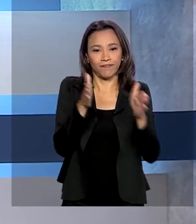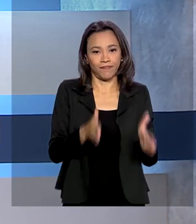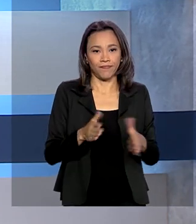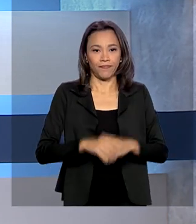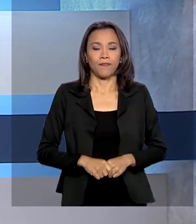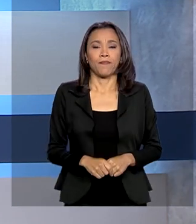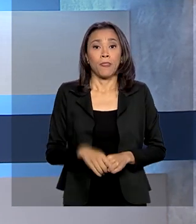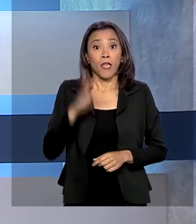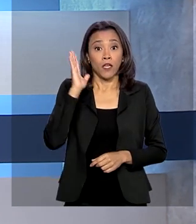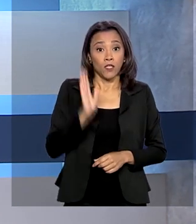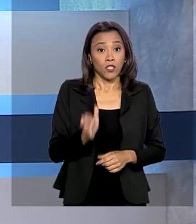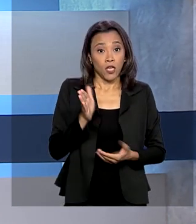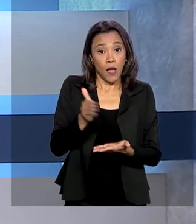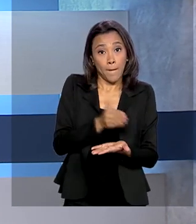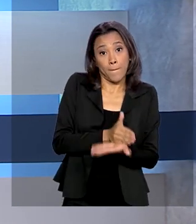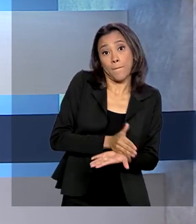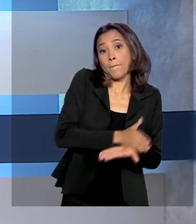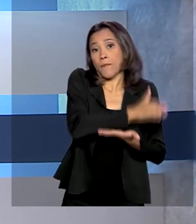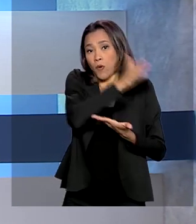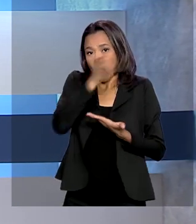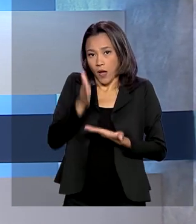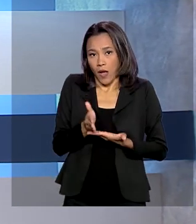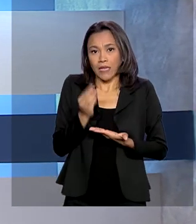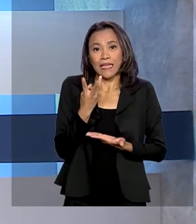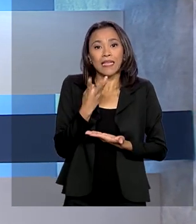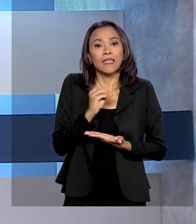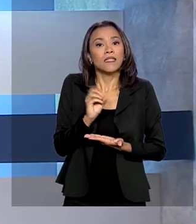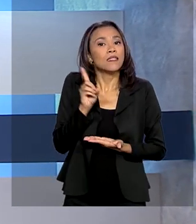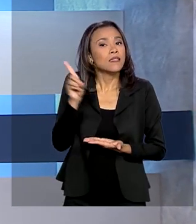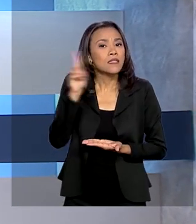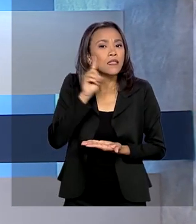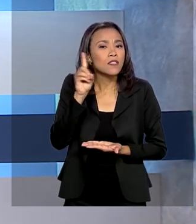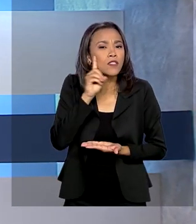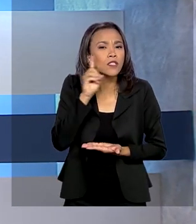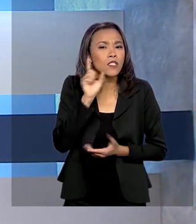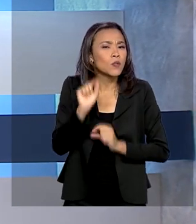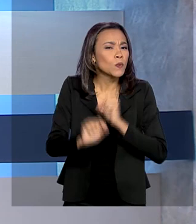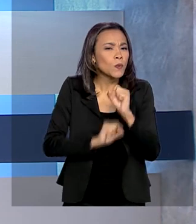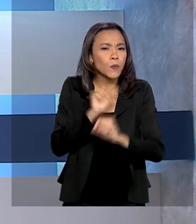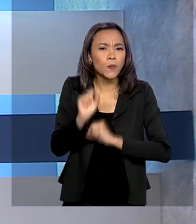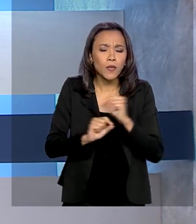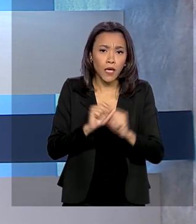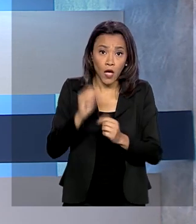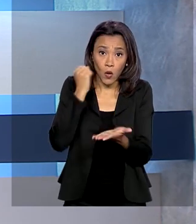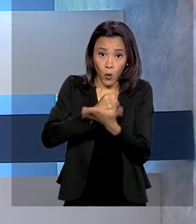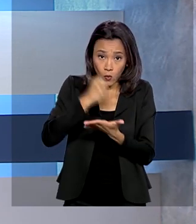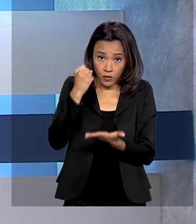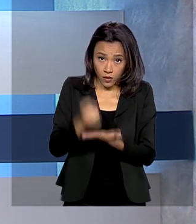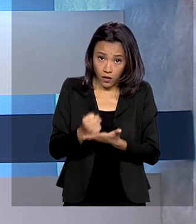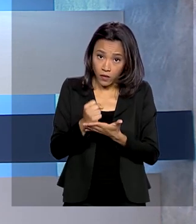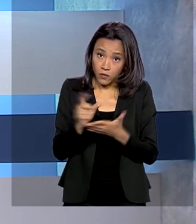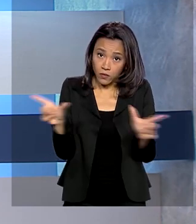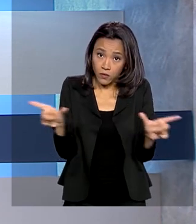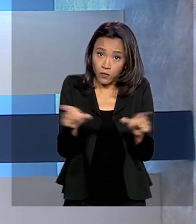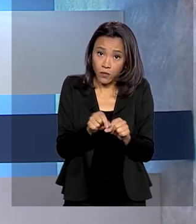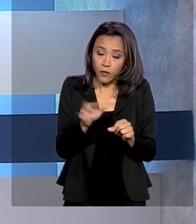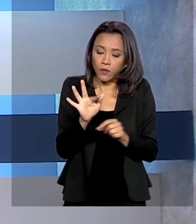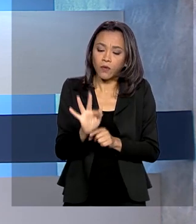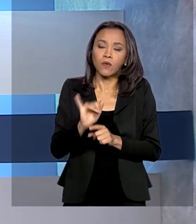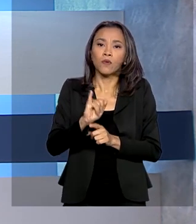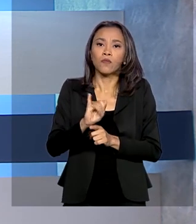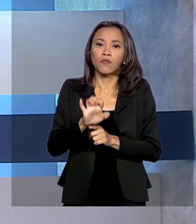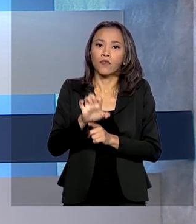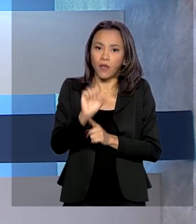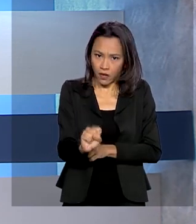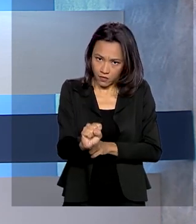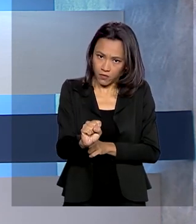Foi prorrogado por 30 dias o prazo para a formalização do contrato do Fundo de Financiamento Estudantil, FIES, com os